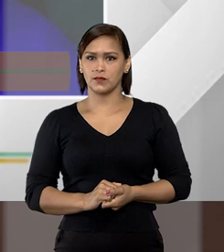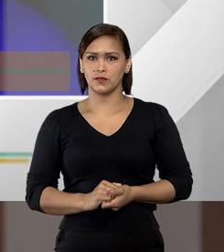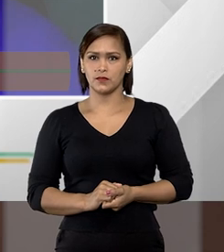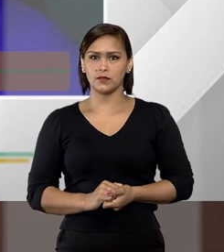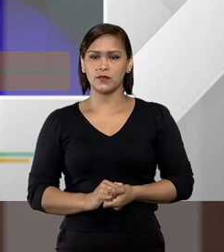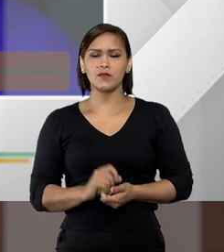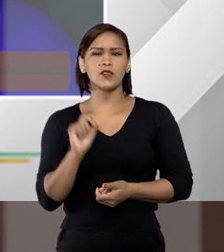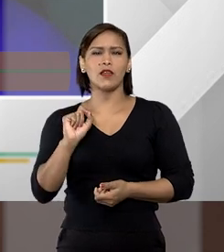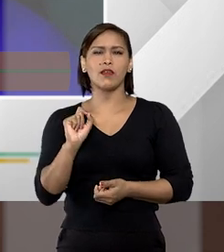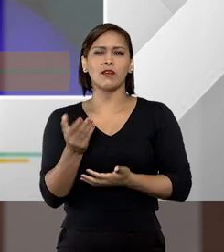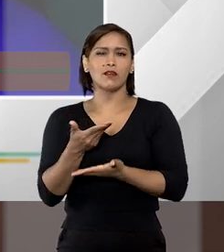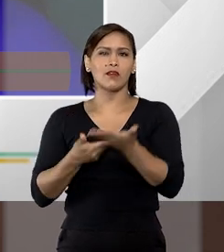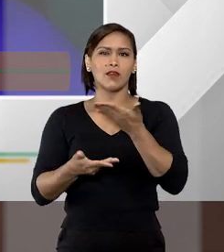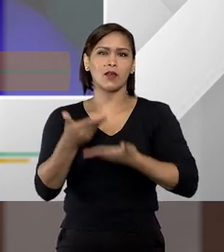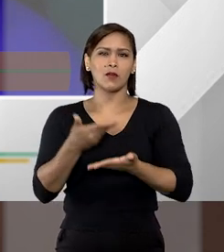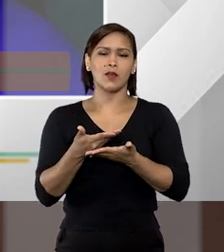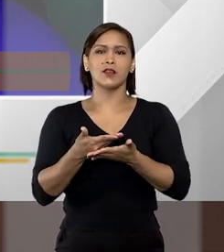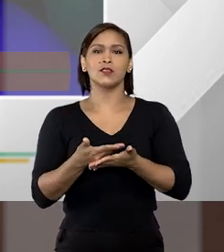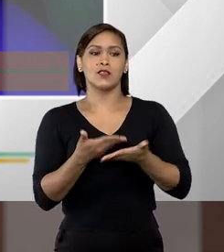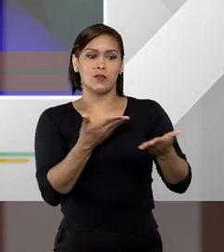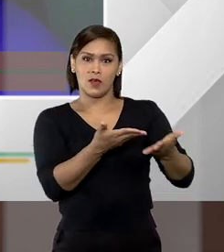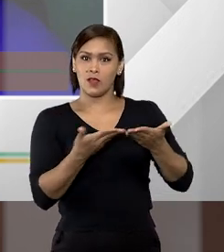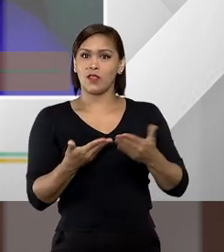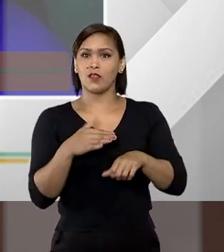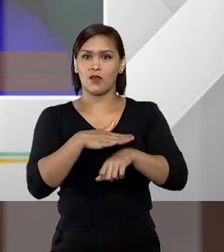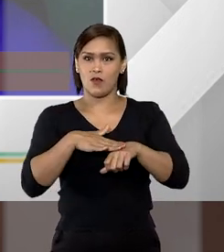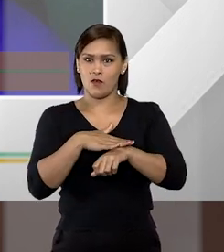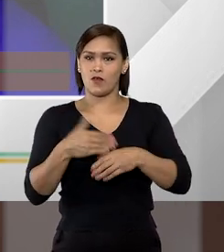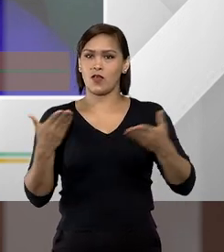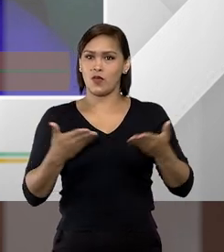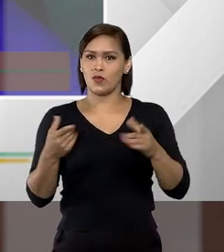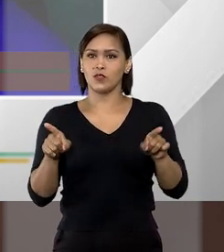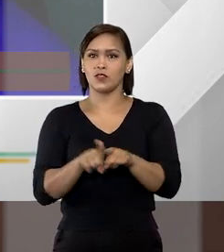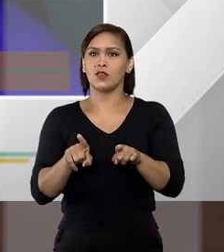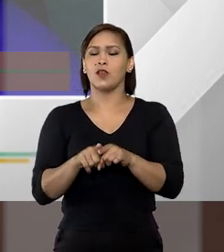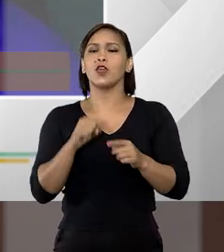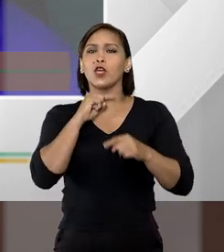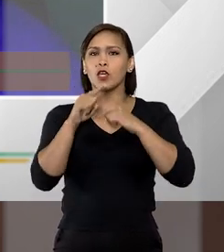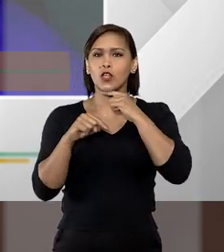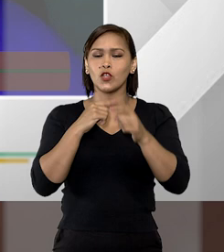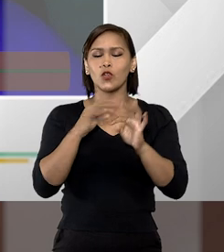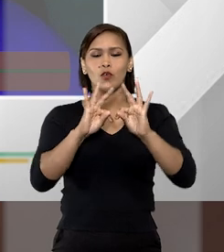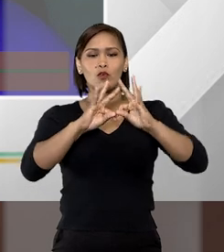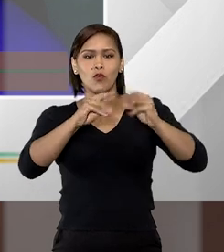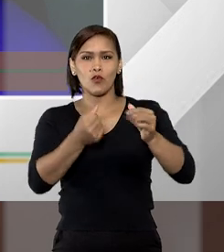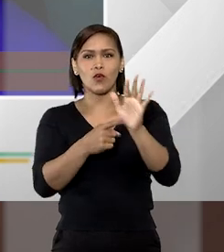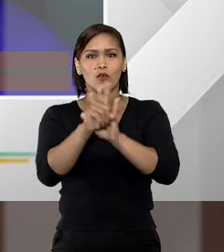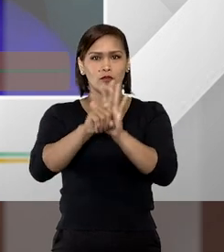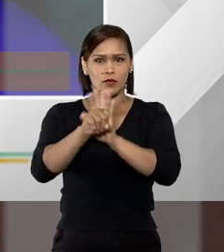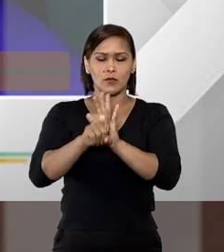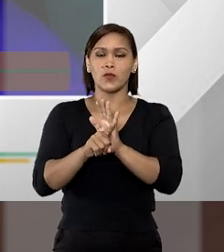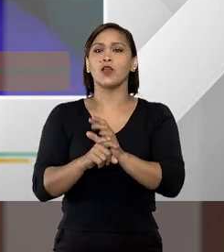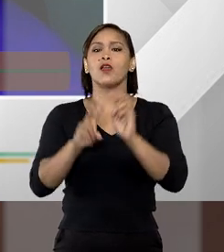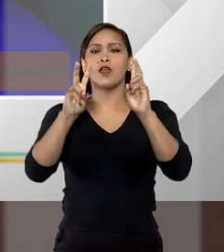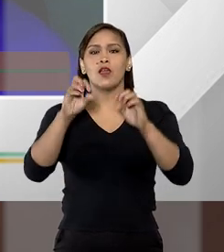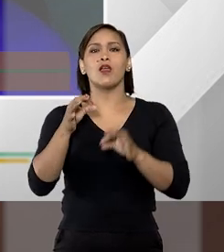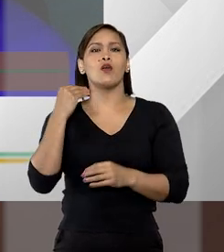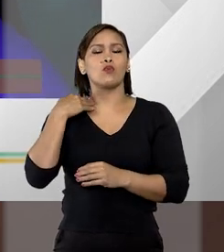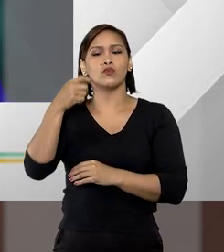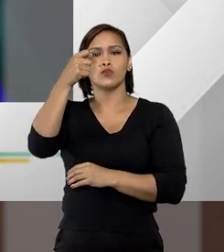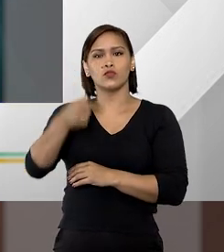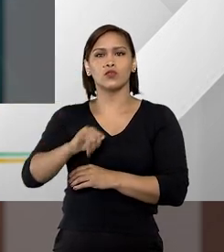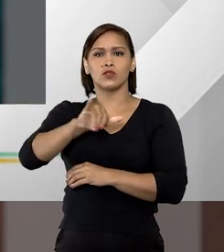E quem participa da nossa conversa de hoje e vai tirar dúvidas sobre esse assunto é o juiz